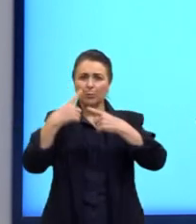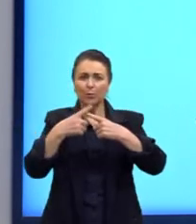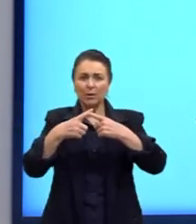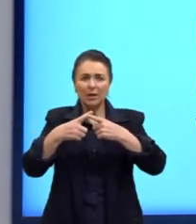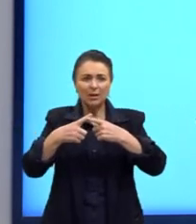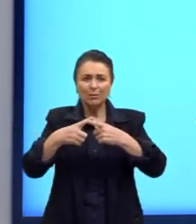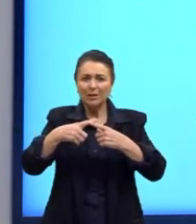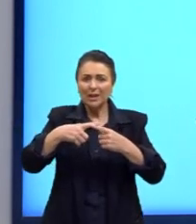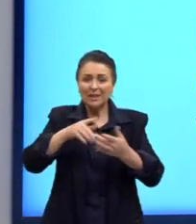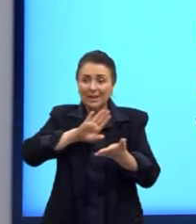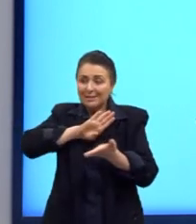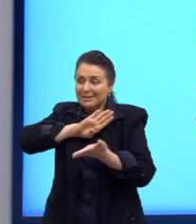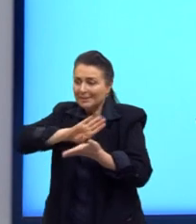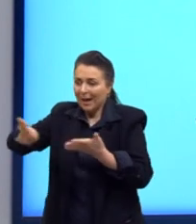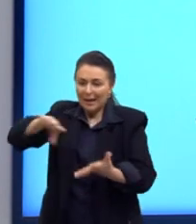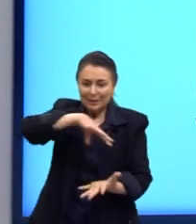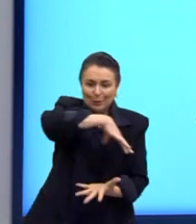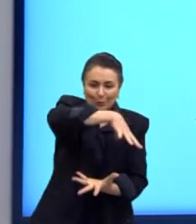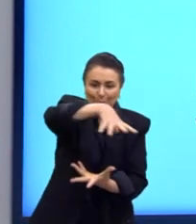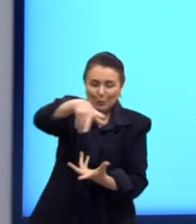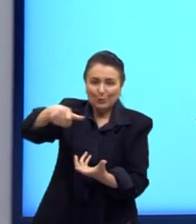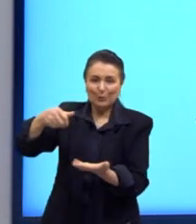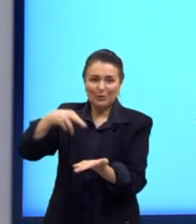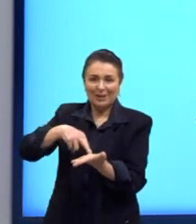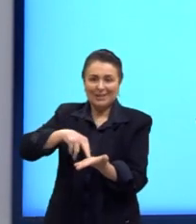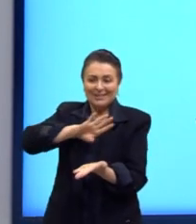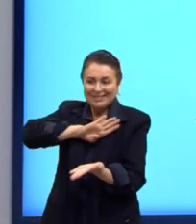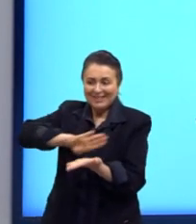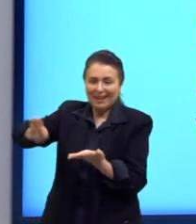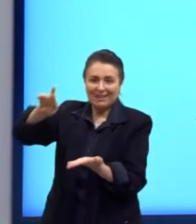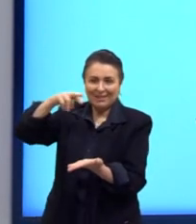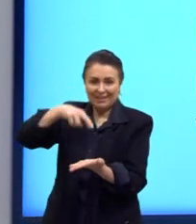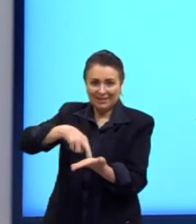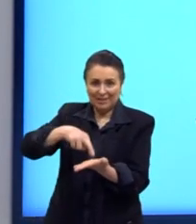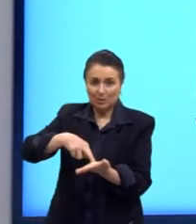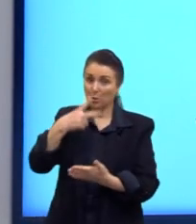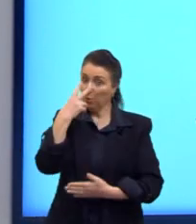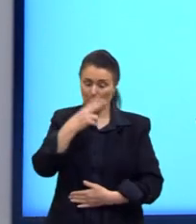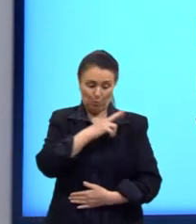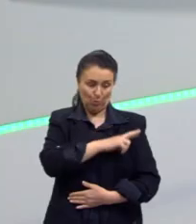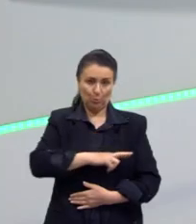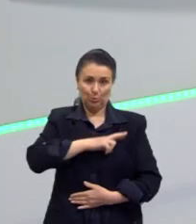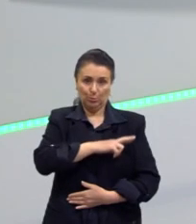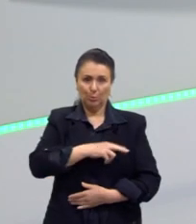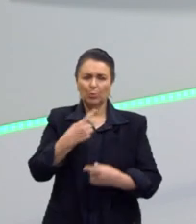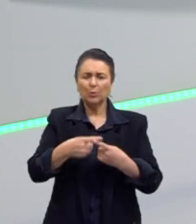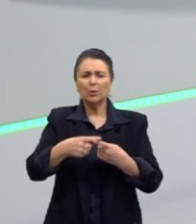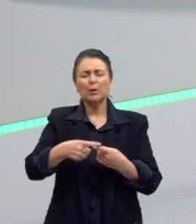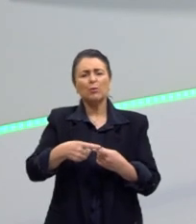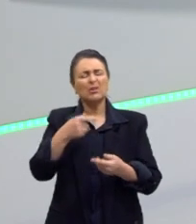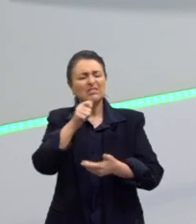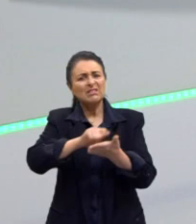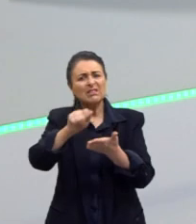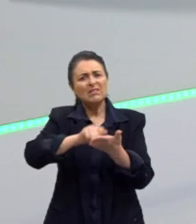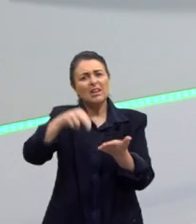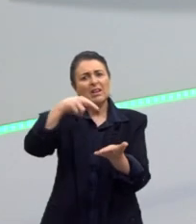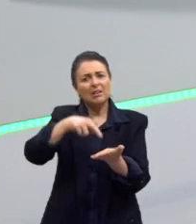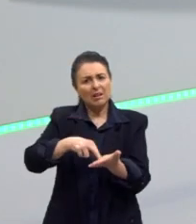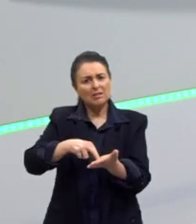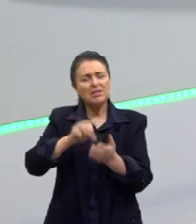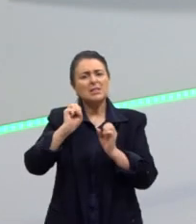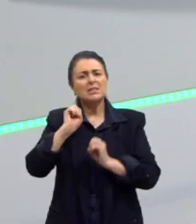mundo de... Ele quer fugir dessa realidade, assim como faziam os românticos. Por que eu tenho que escrever sobre a realidade? Se eu posso